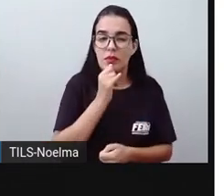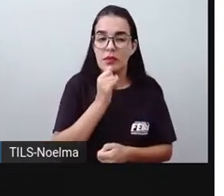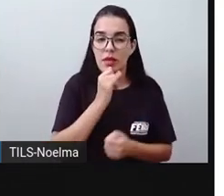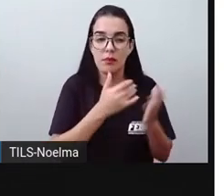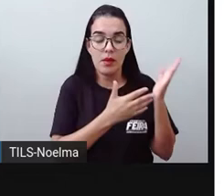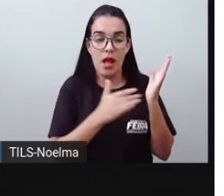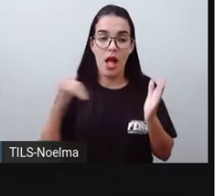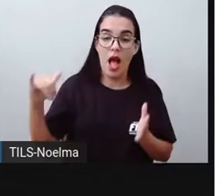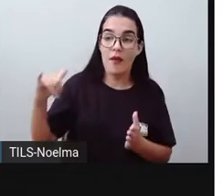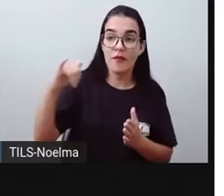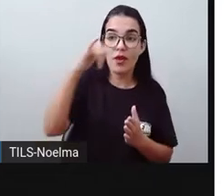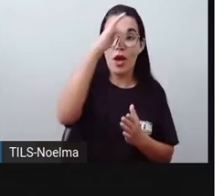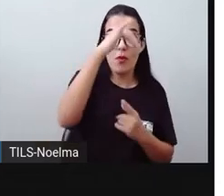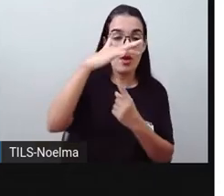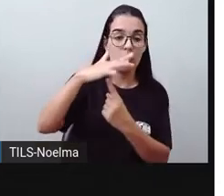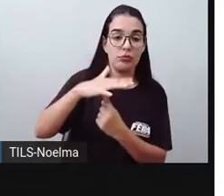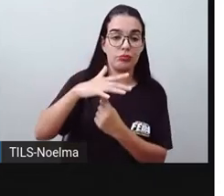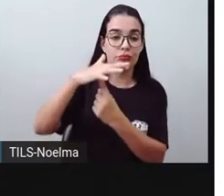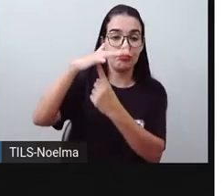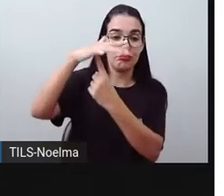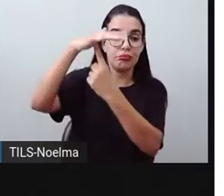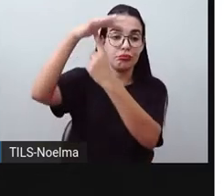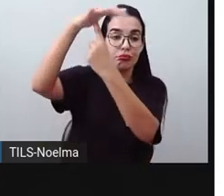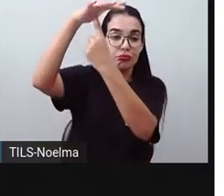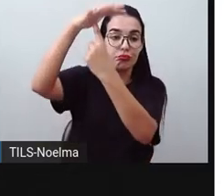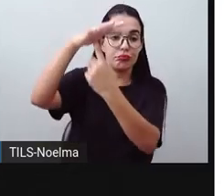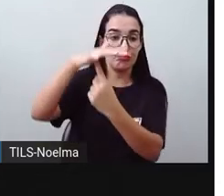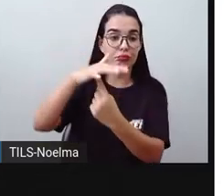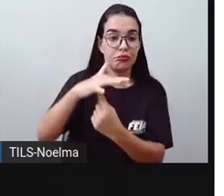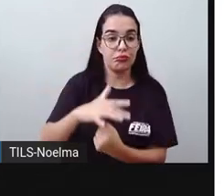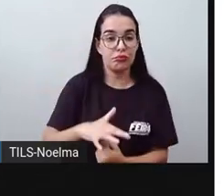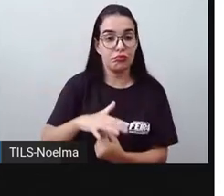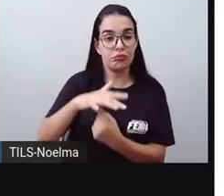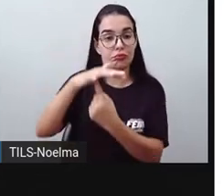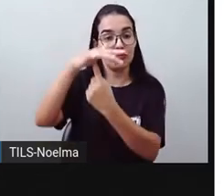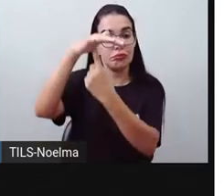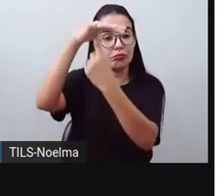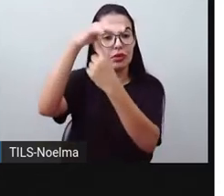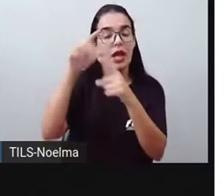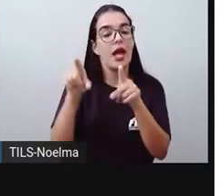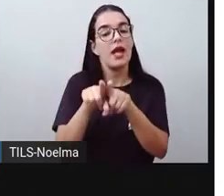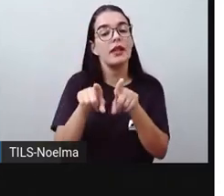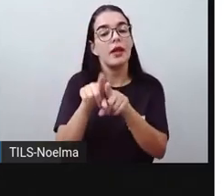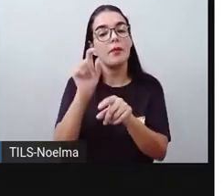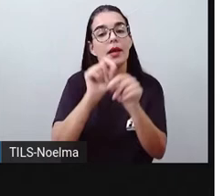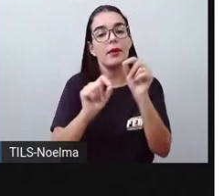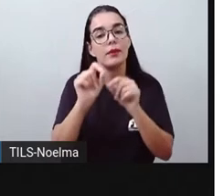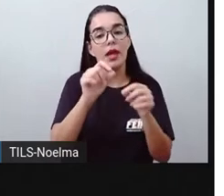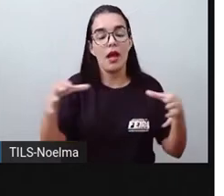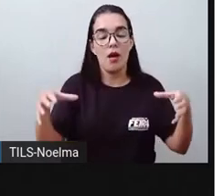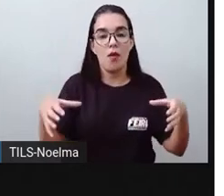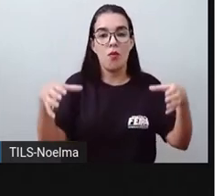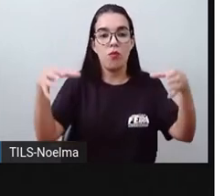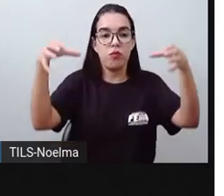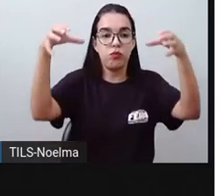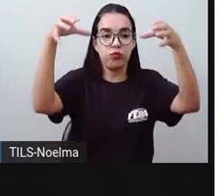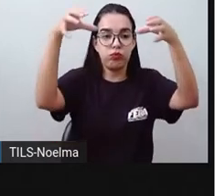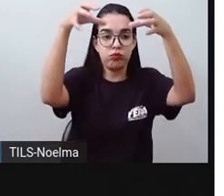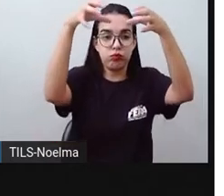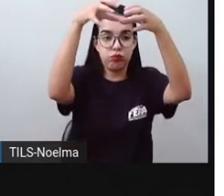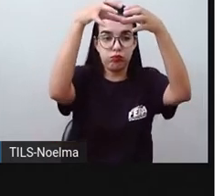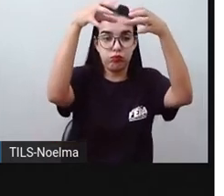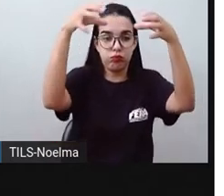o helicóptero, e é para colocar esse outro exemplo aí, os dirigíveis, que foram aí promessas ou